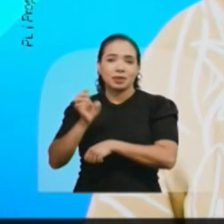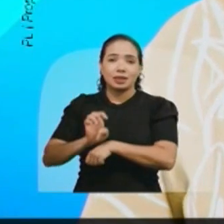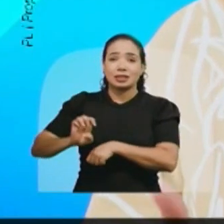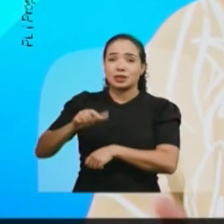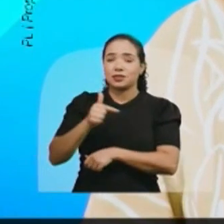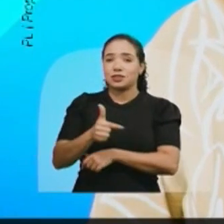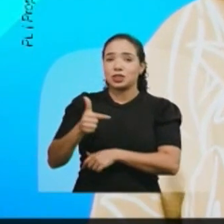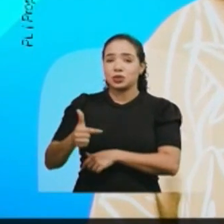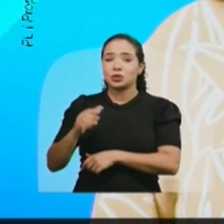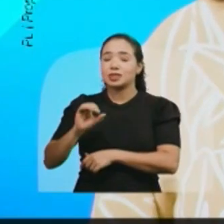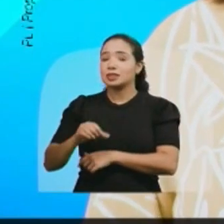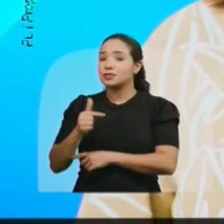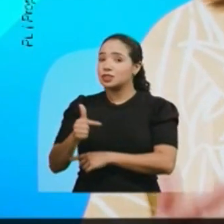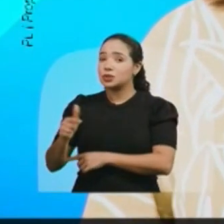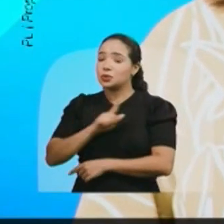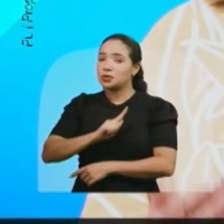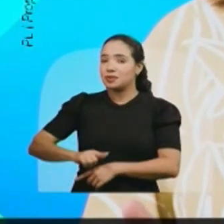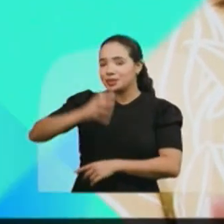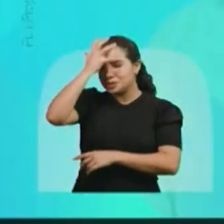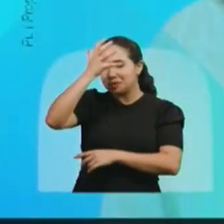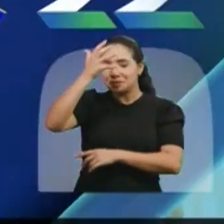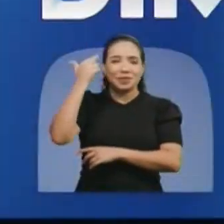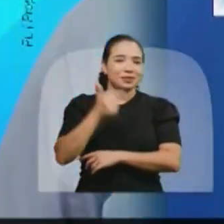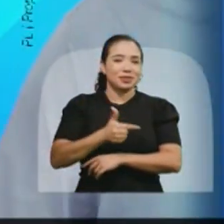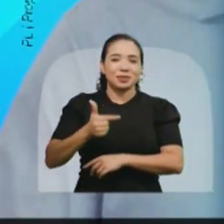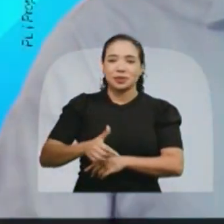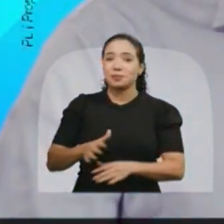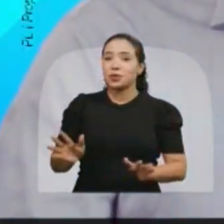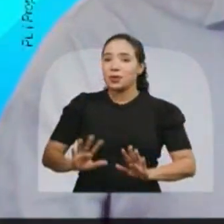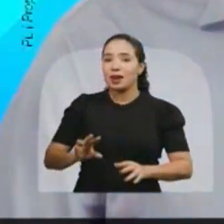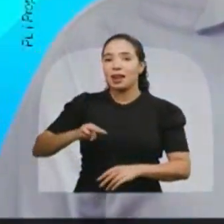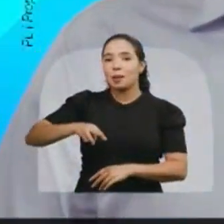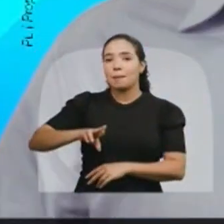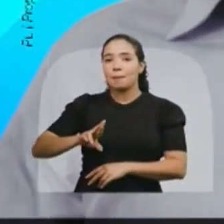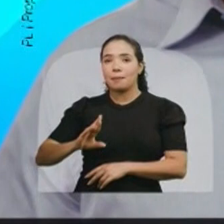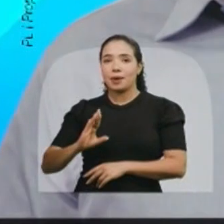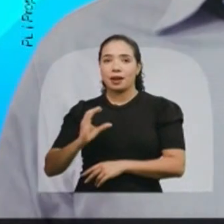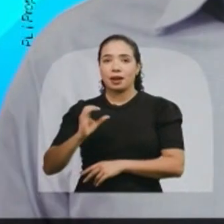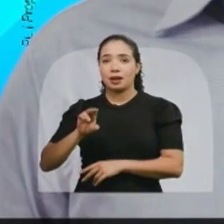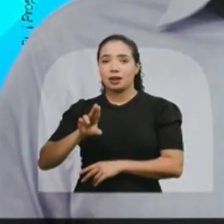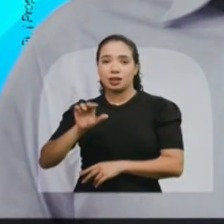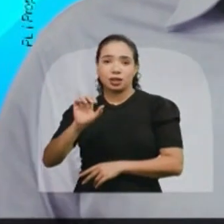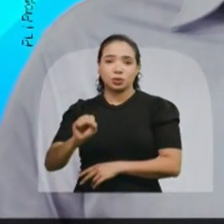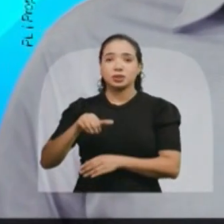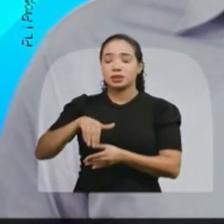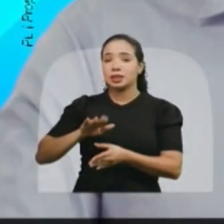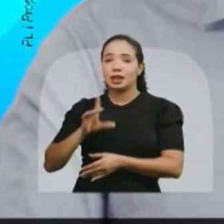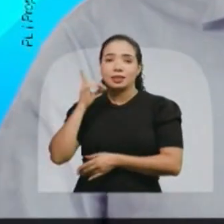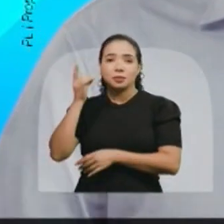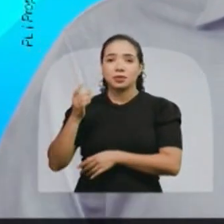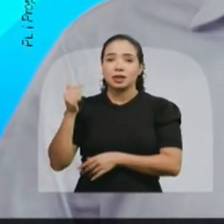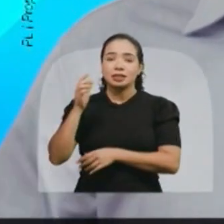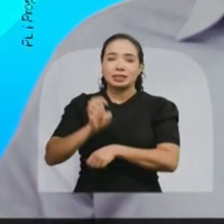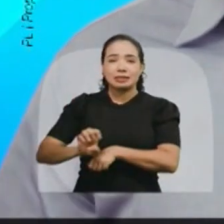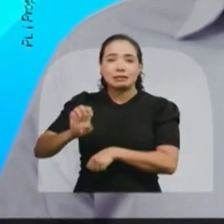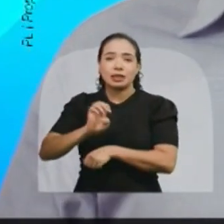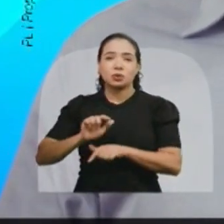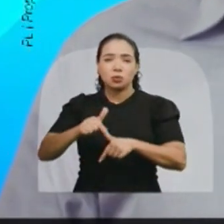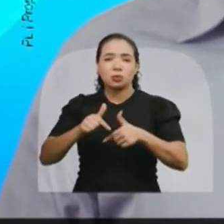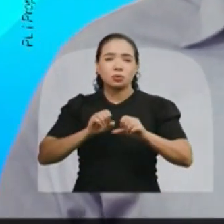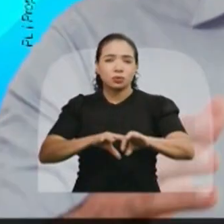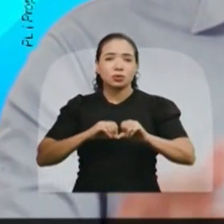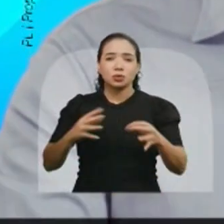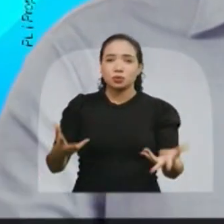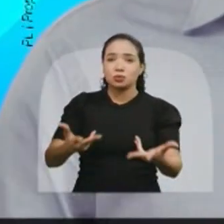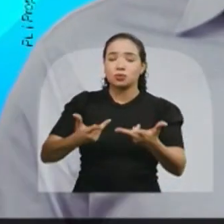22022, governador Dimas 22. Sou o Marcos Marcelo, candidato a deputado estadual. Luto pela educação de qualidade,